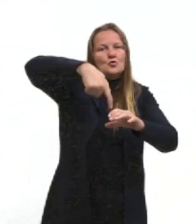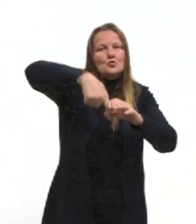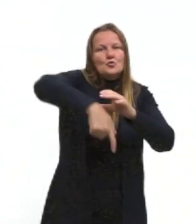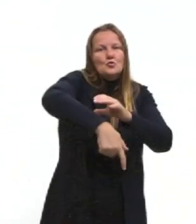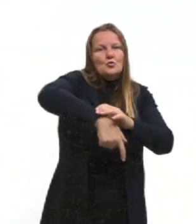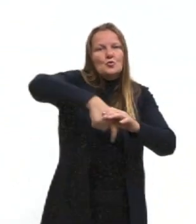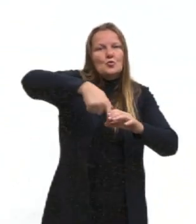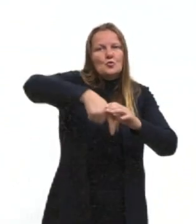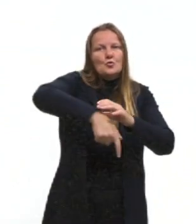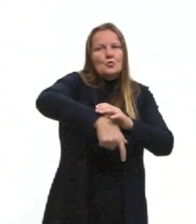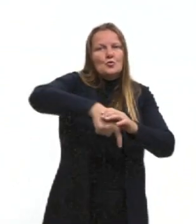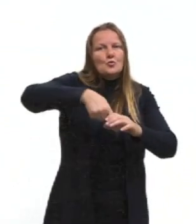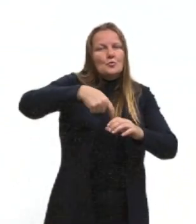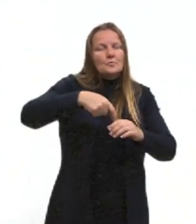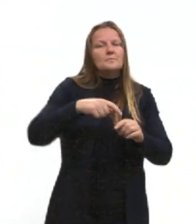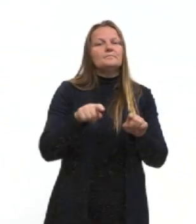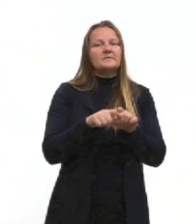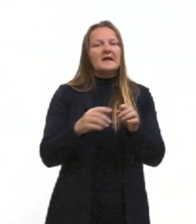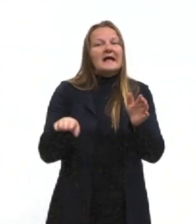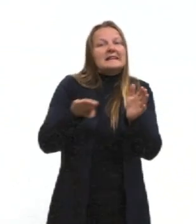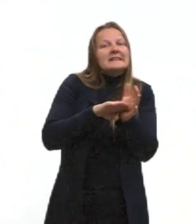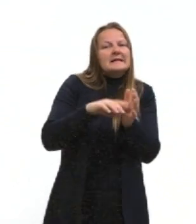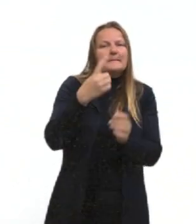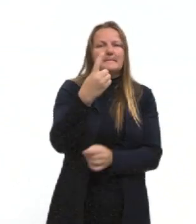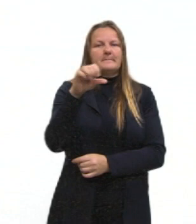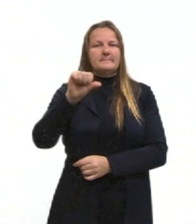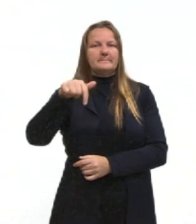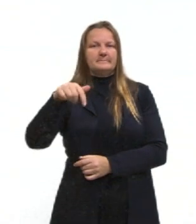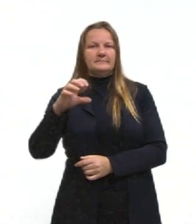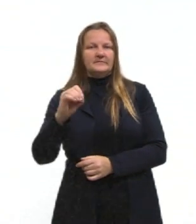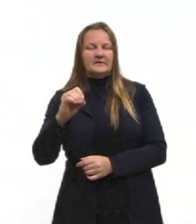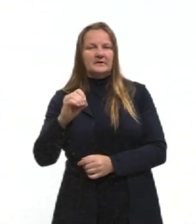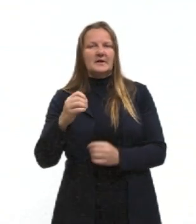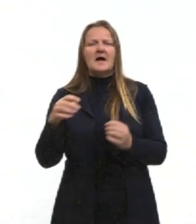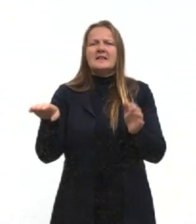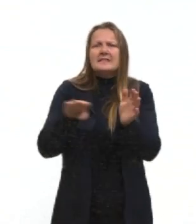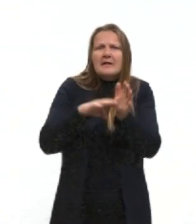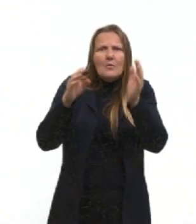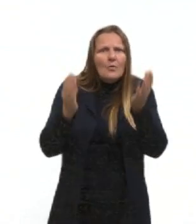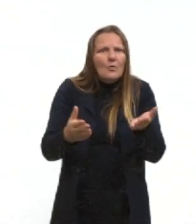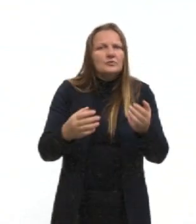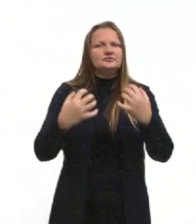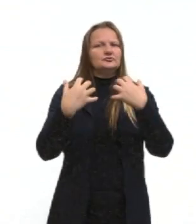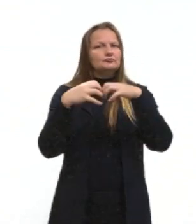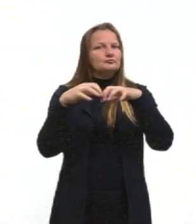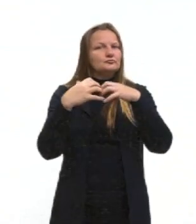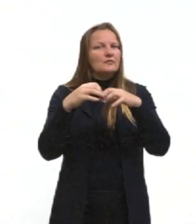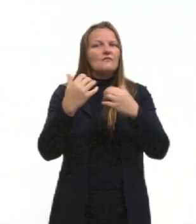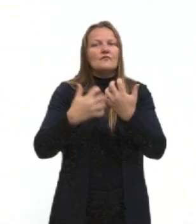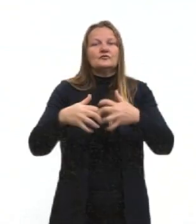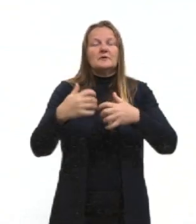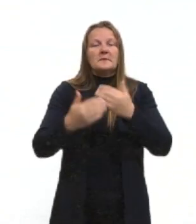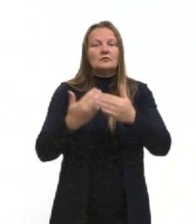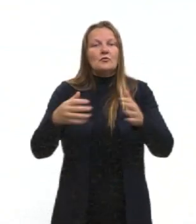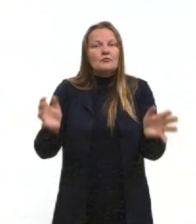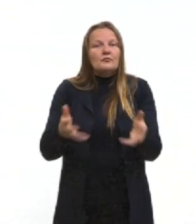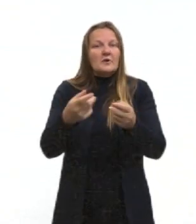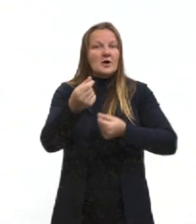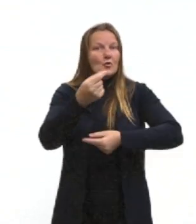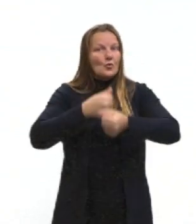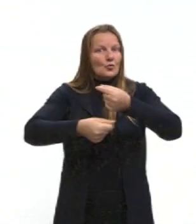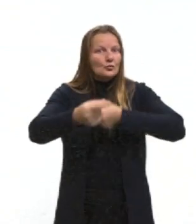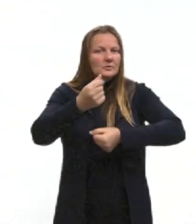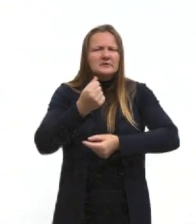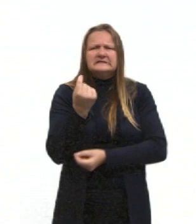a gente viu que até a década de 70 ali, o grande motor, e até hoje, né, o grande motor que impulsiona as economias, né,